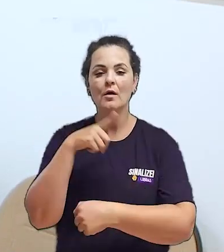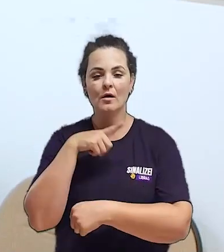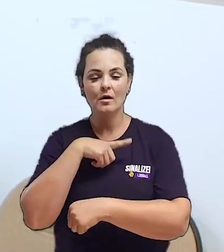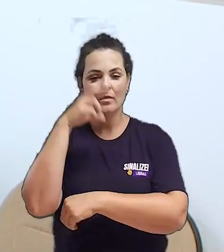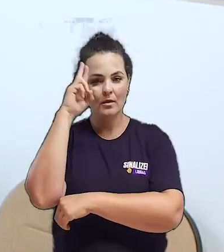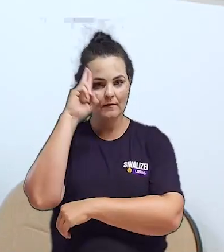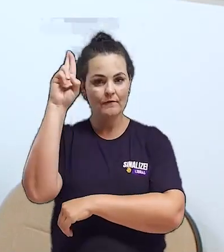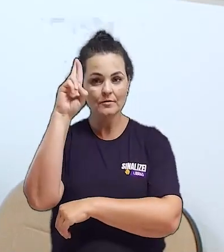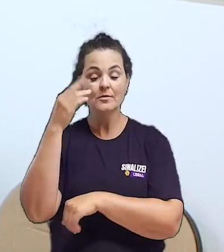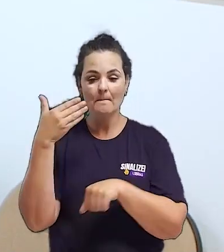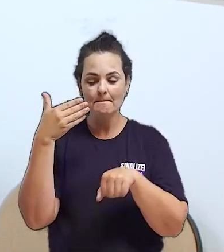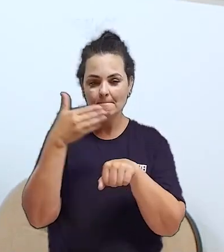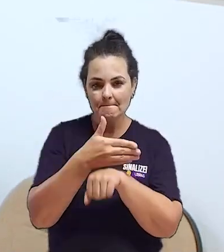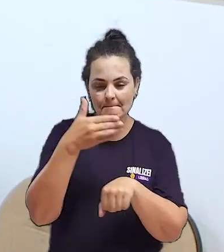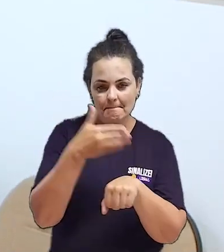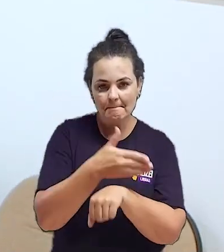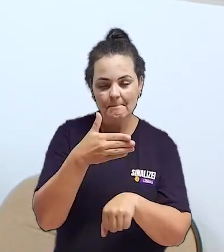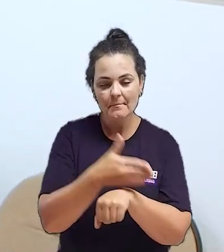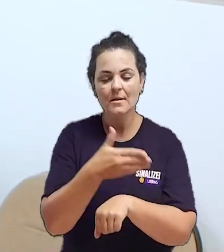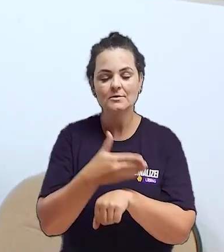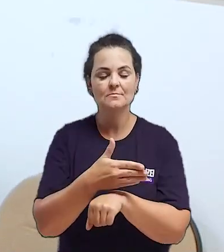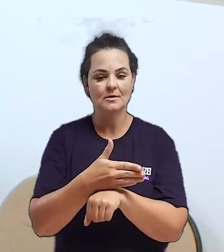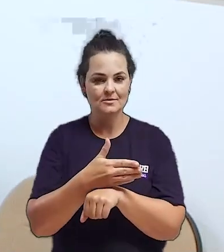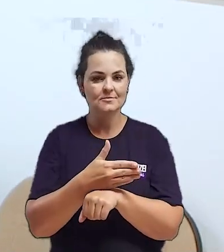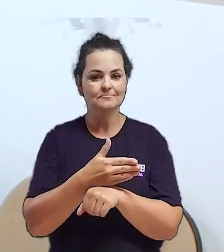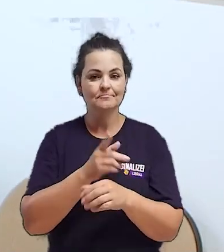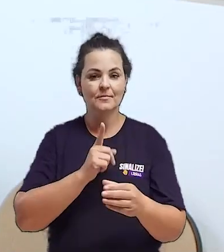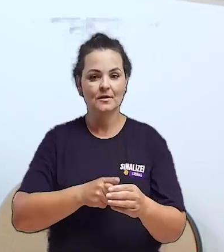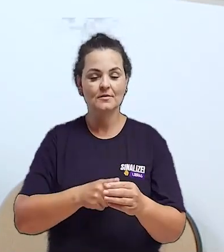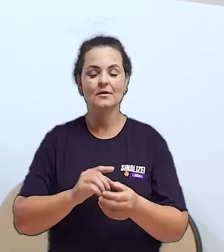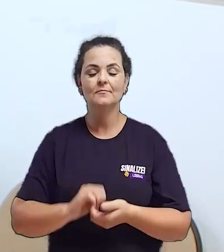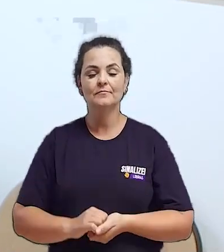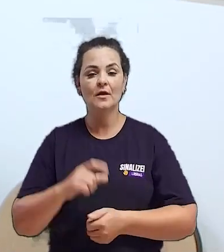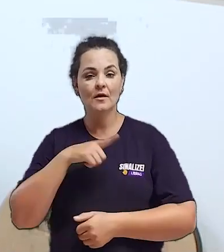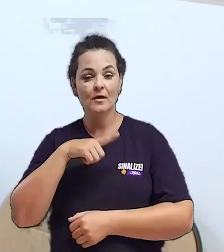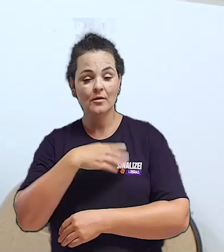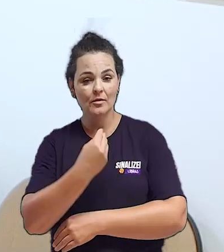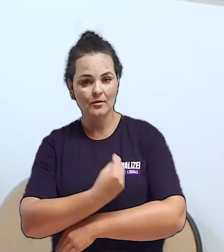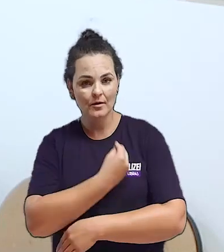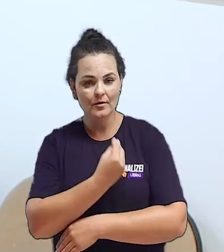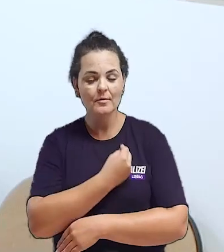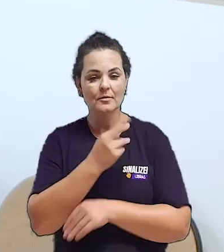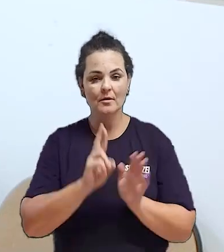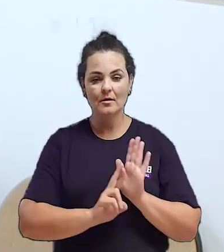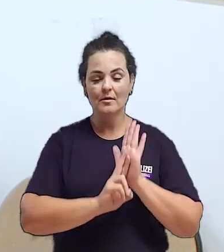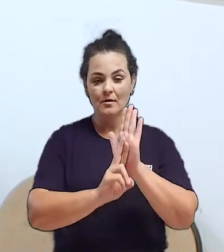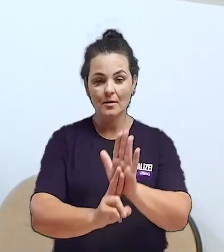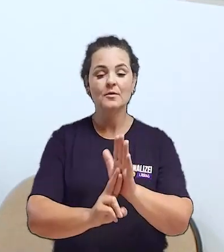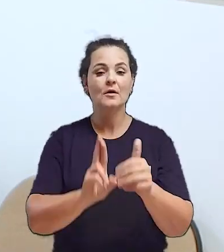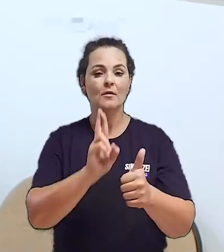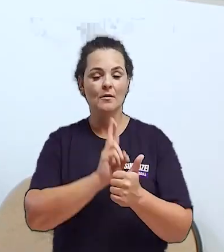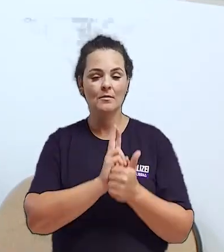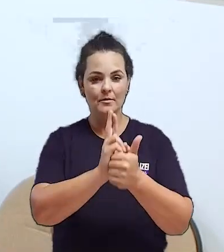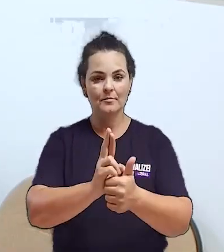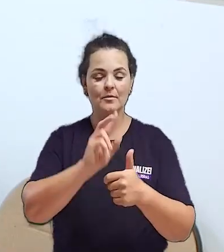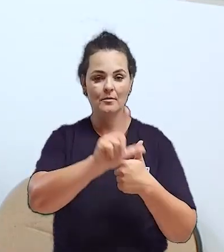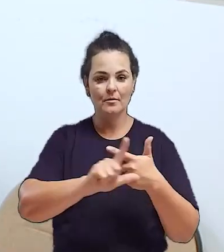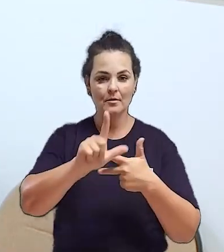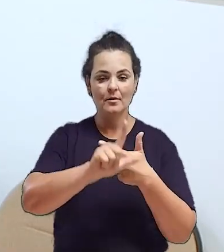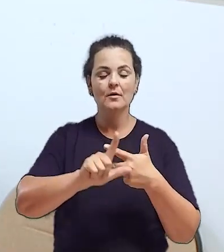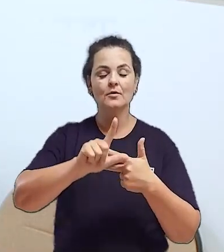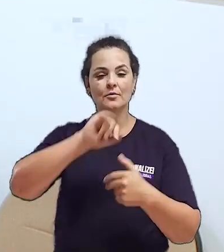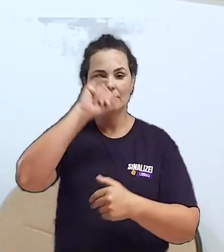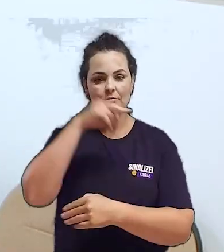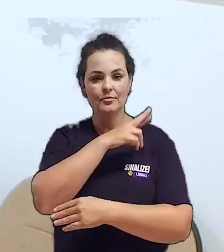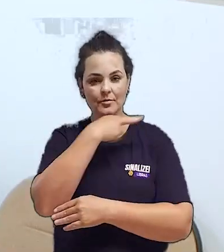presença de diversas entidades e órgãos da cidade. Estiveram presentes representantes da Procuradoria da Mulher do